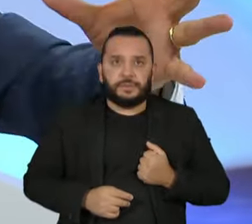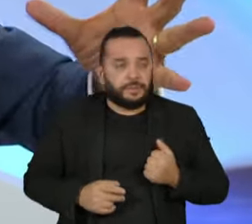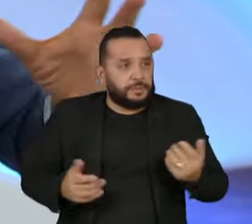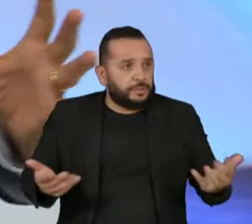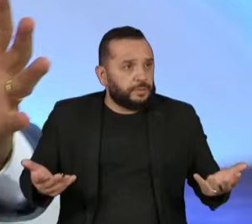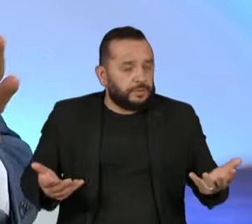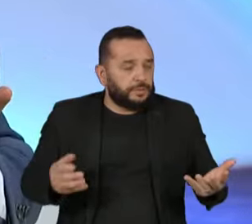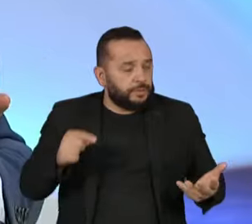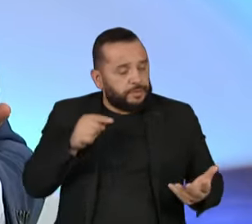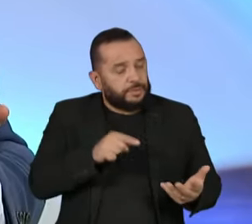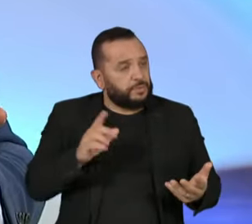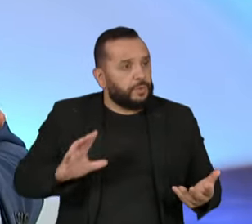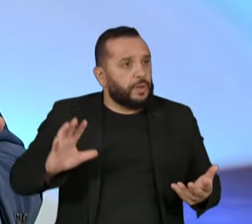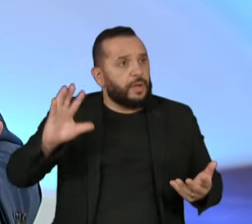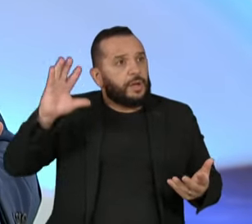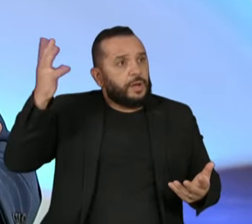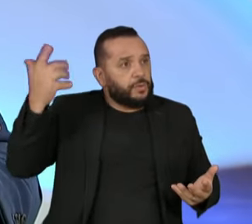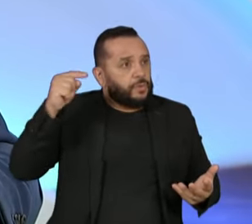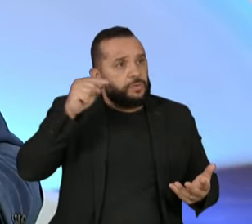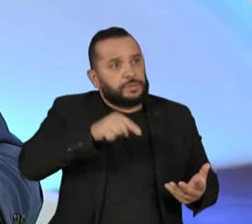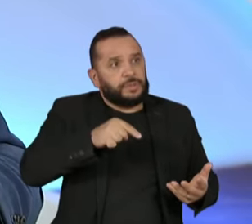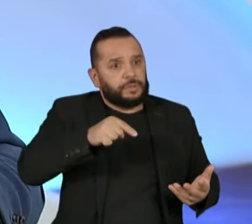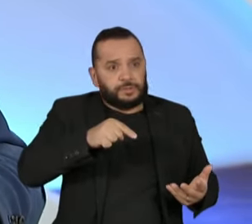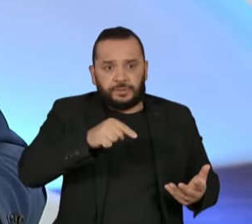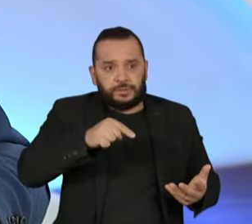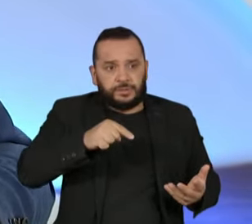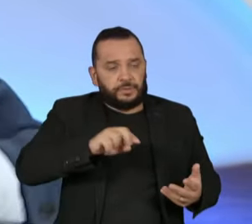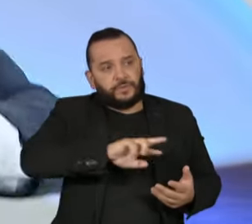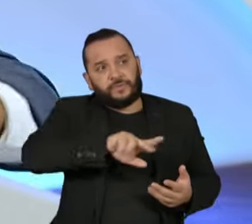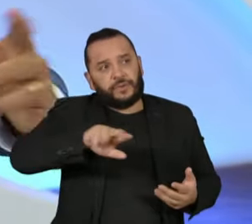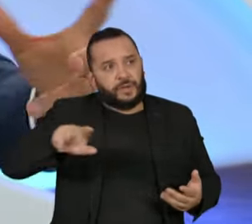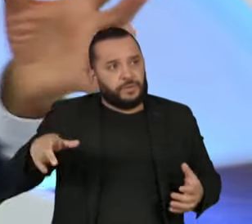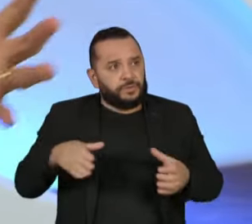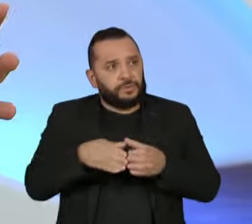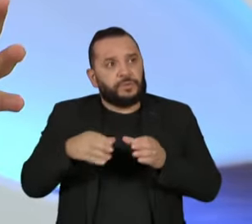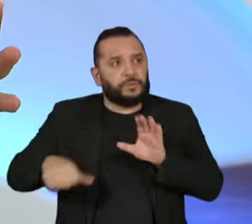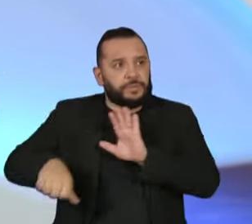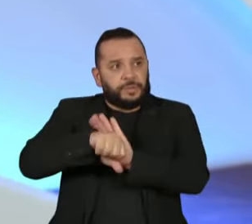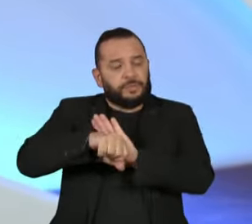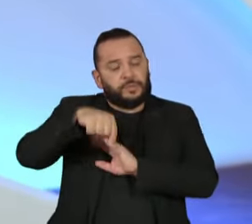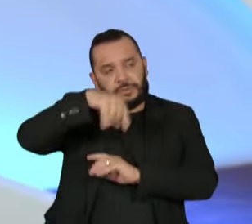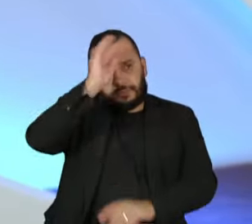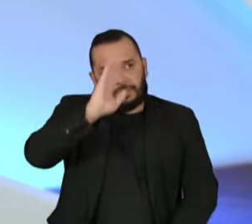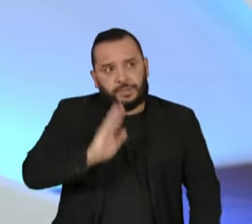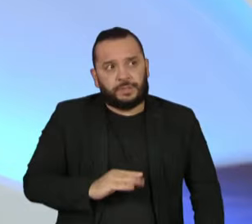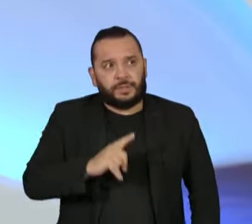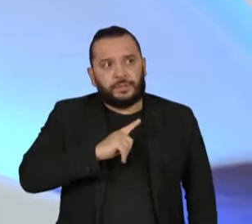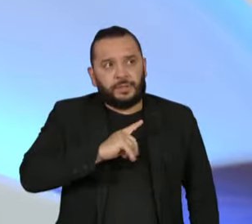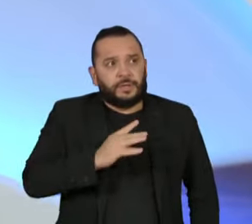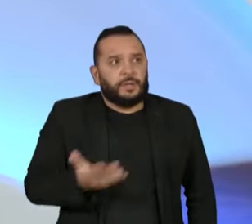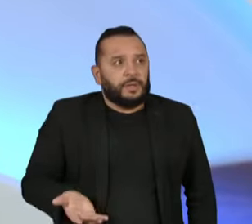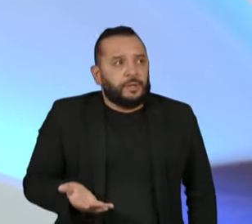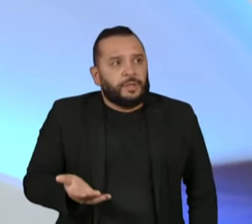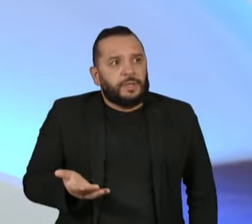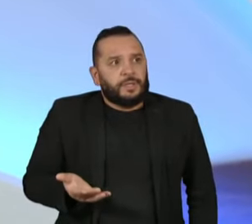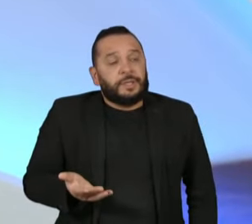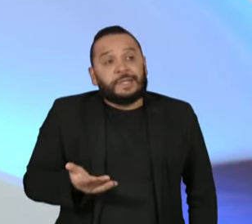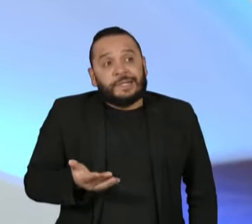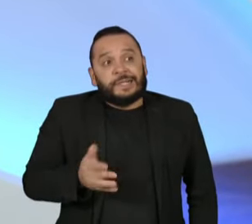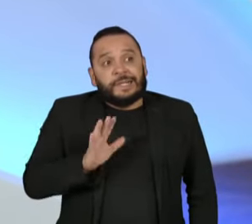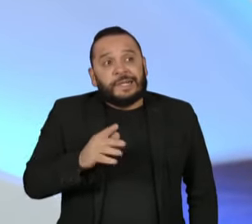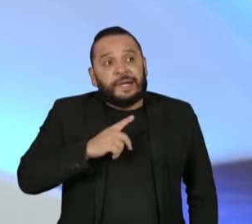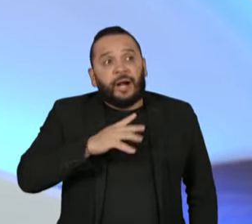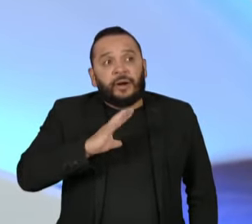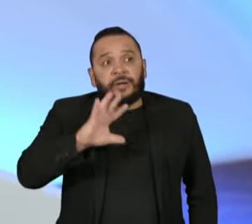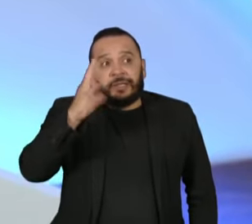isso acontece com várias facções no Brasil inteiro. Então, o que está colocado?